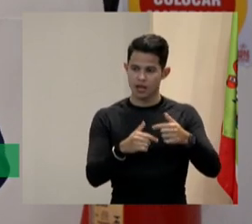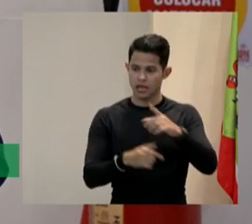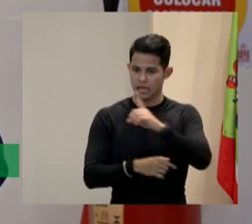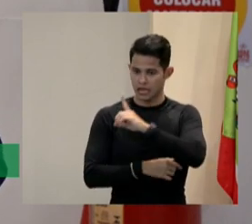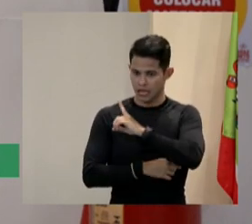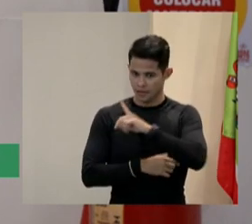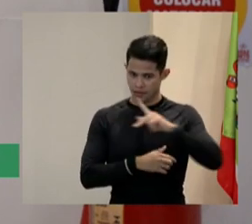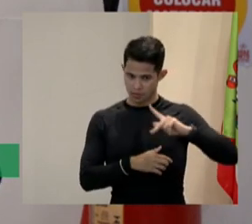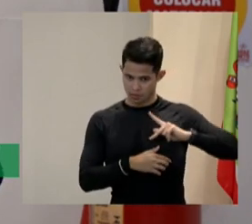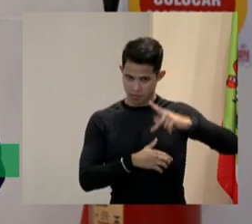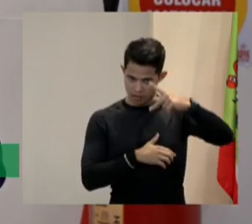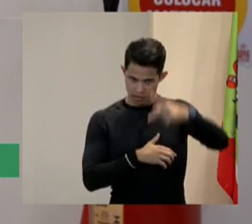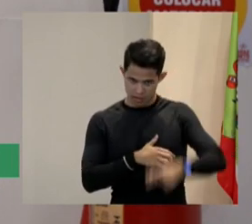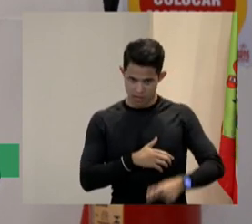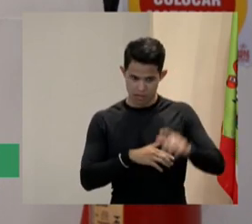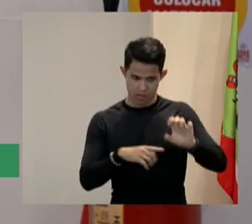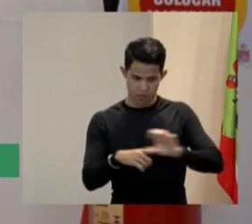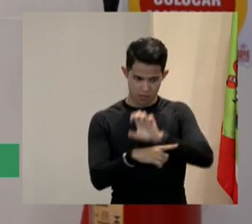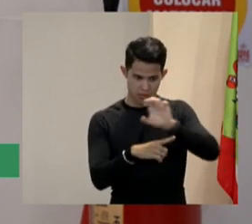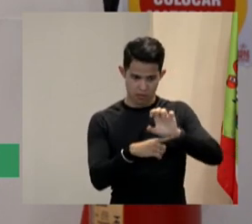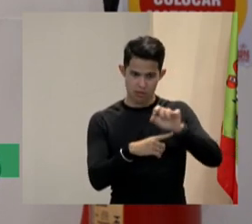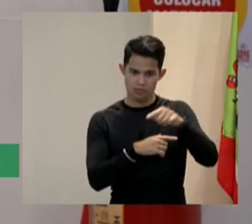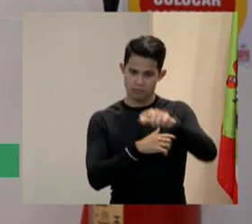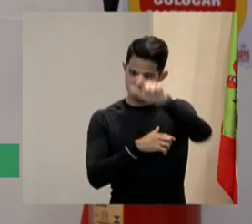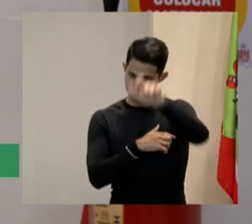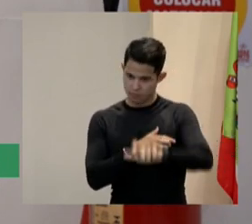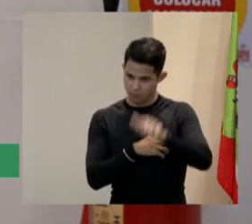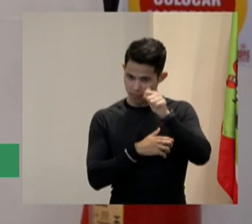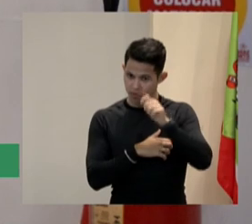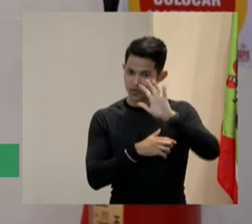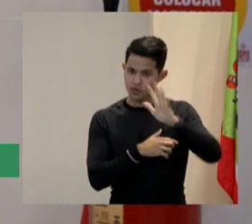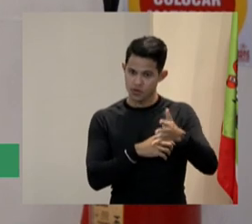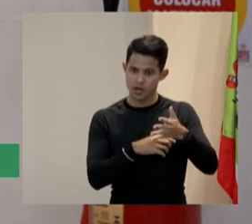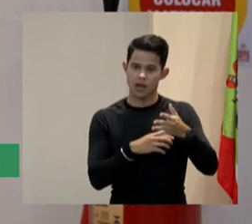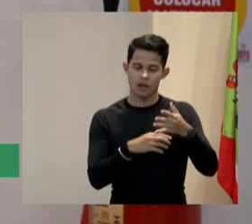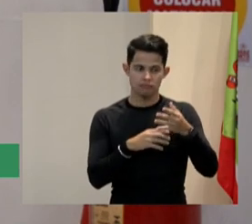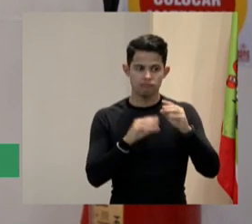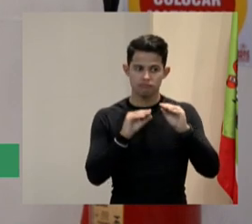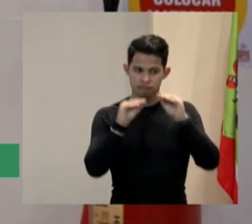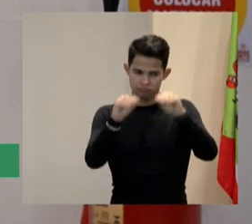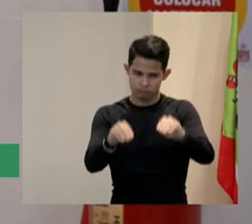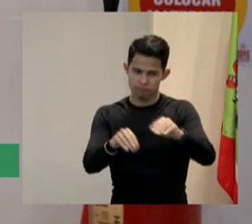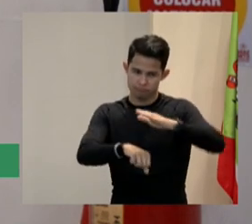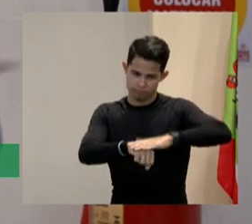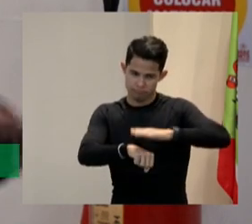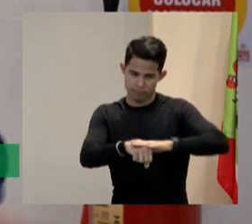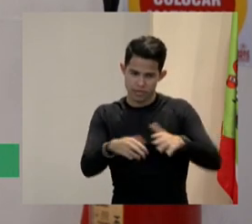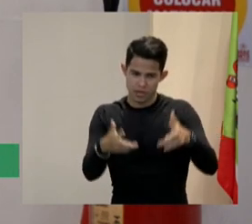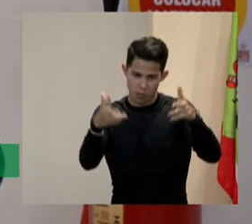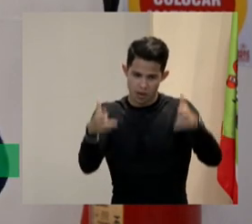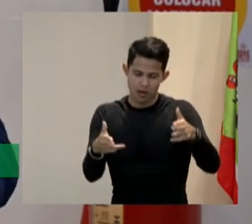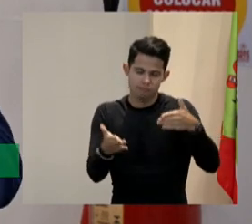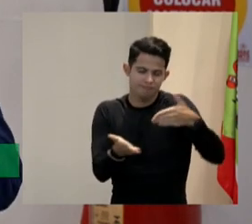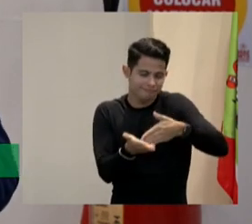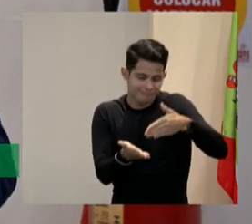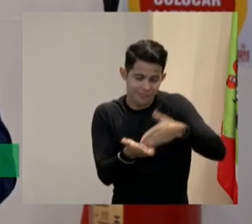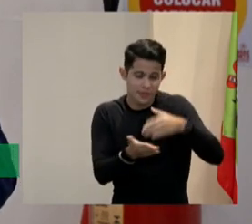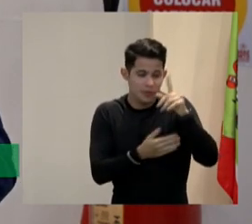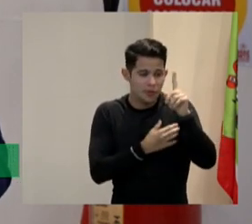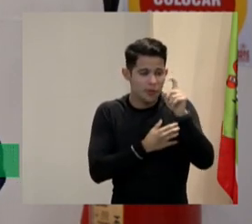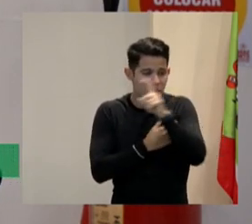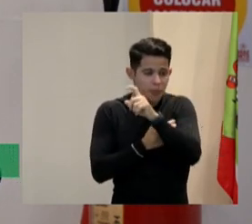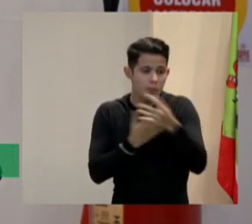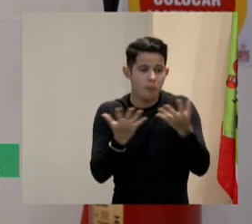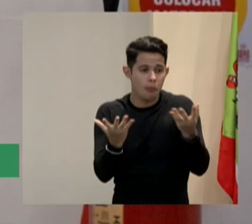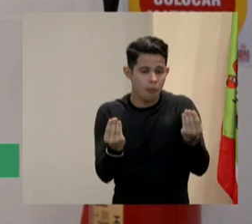inclusão no mercado de trabalho e ela já colocou isso também da dificuldade e da que muitas empresas bocóitam a